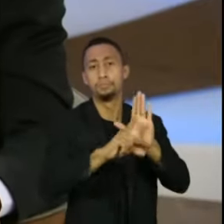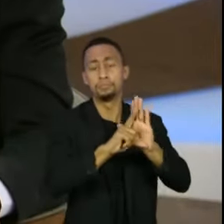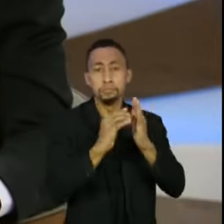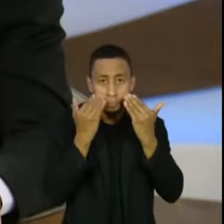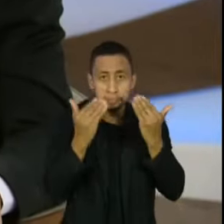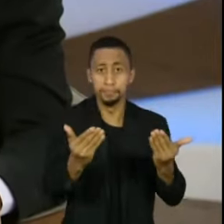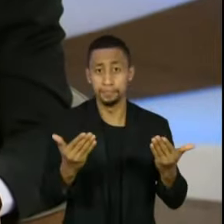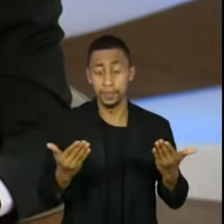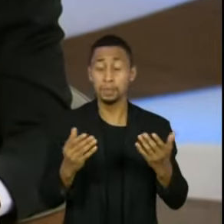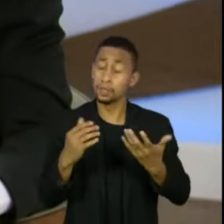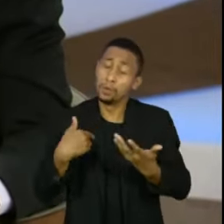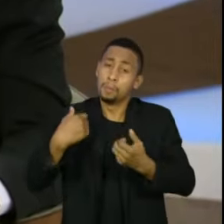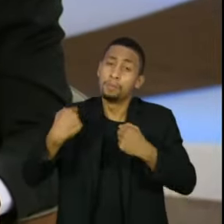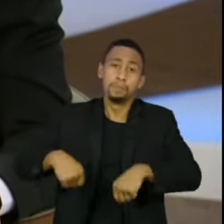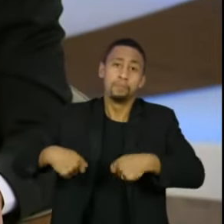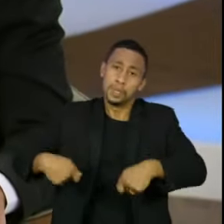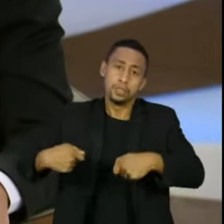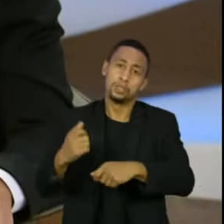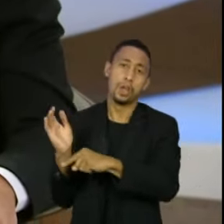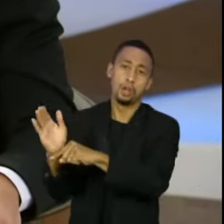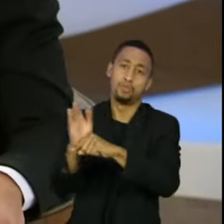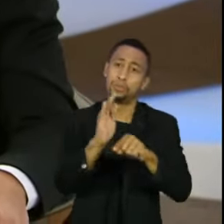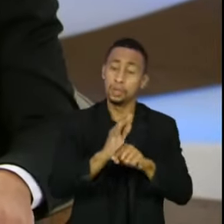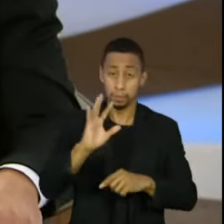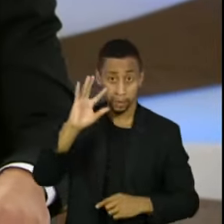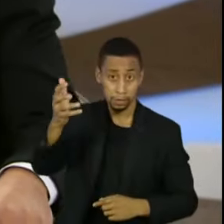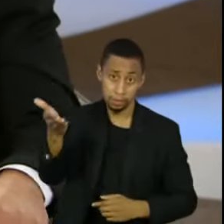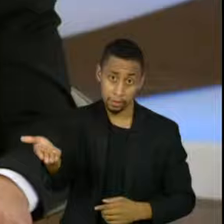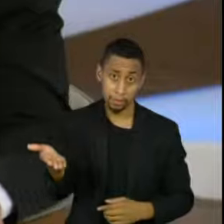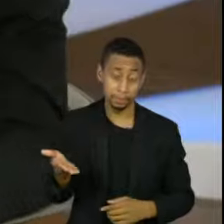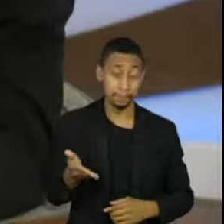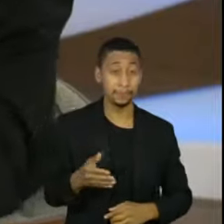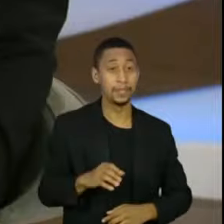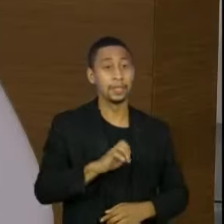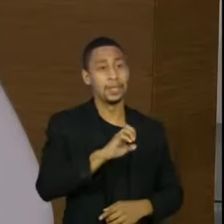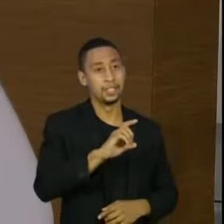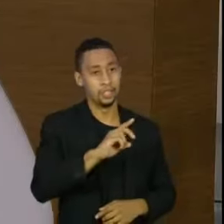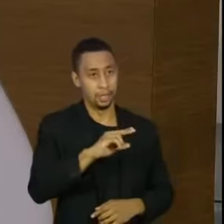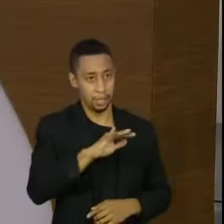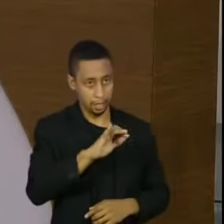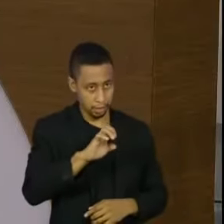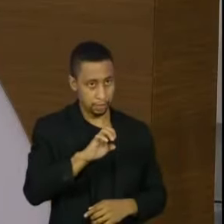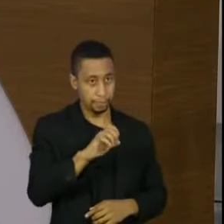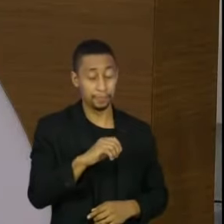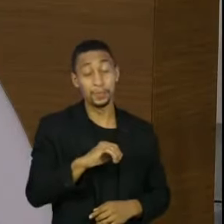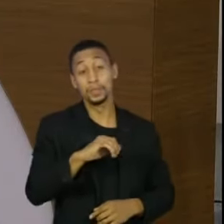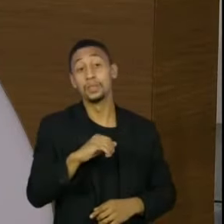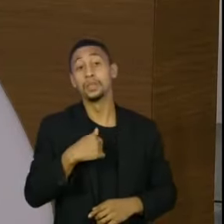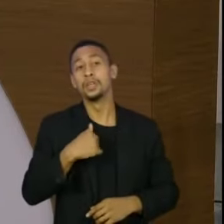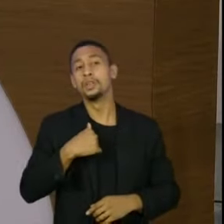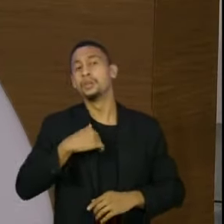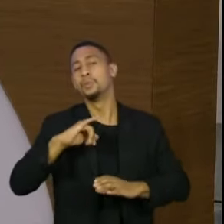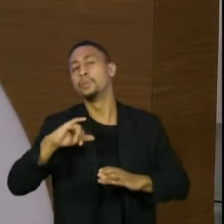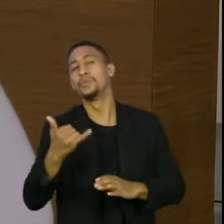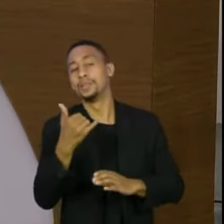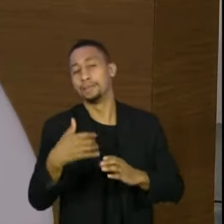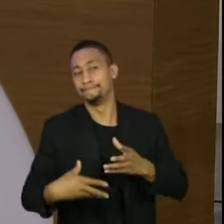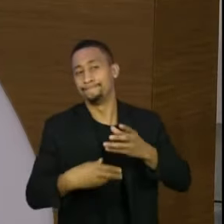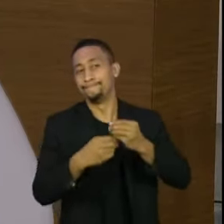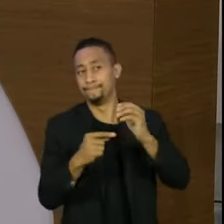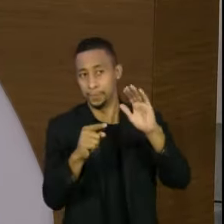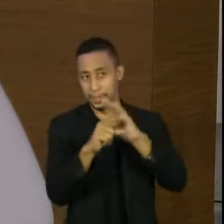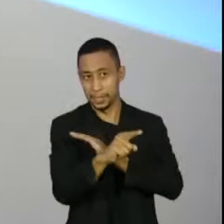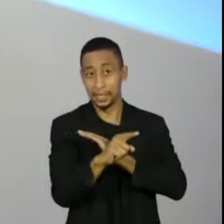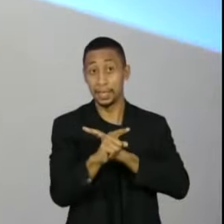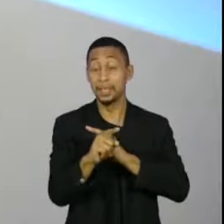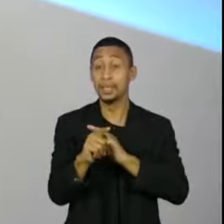federal, eu preciso ser colaborativo com eles para a gente ter solução. Edilene, vamos lá. Senador, vou pegar um gancho na resposta que o estava dando para a Malu, para o senhor aprofundar um pouco.